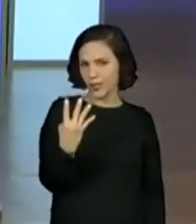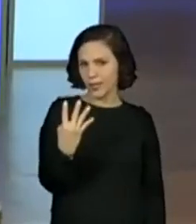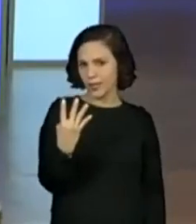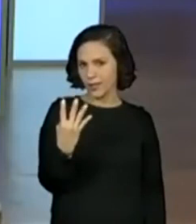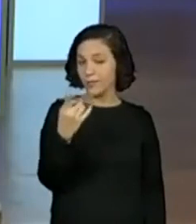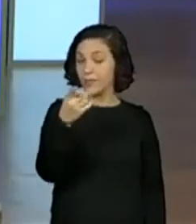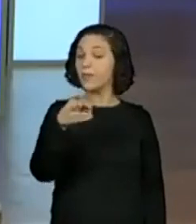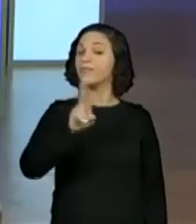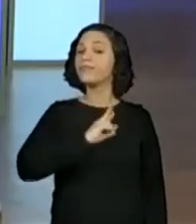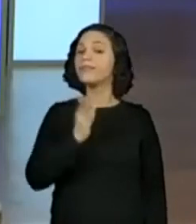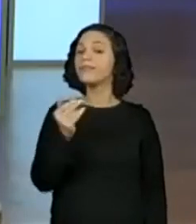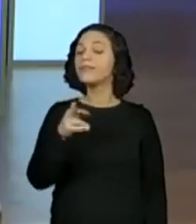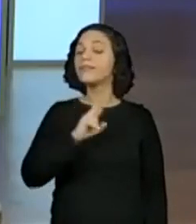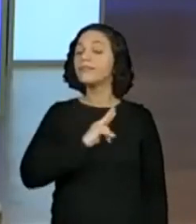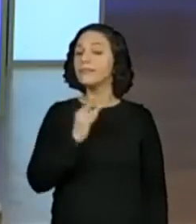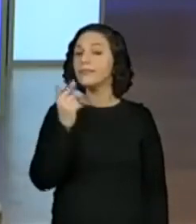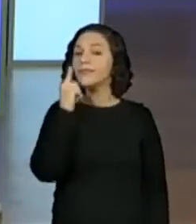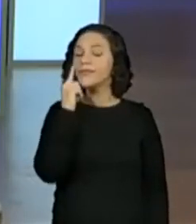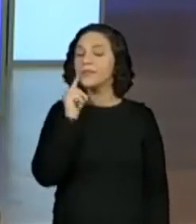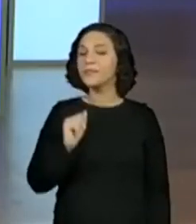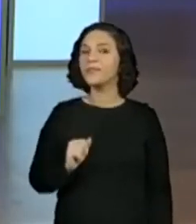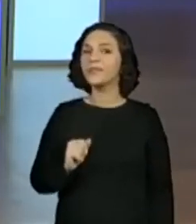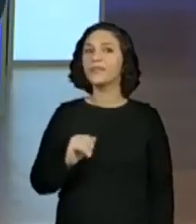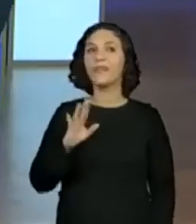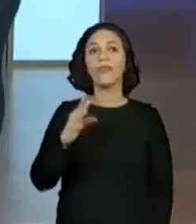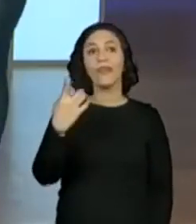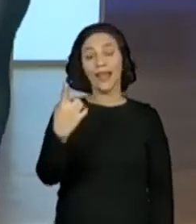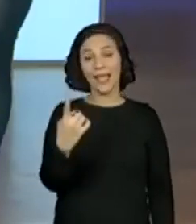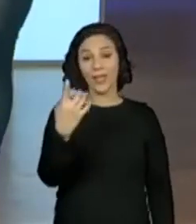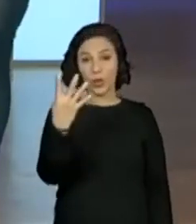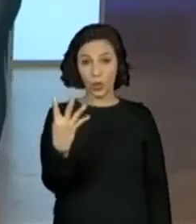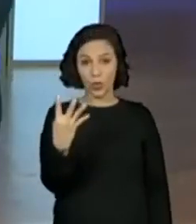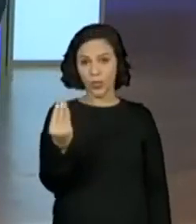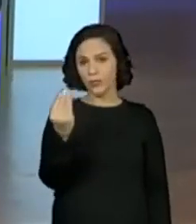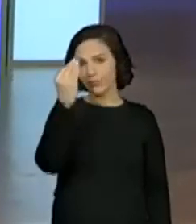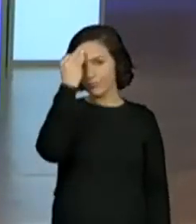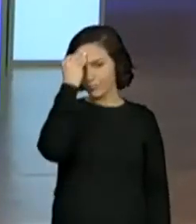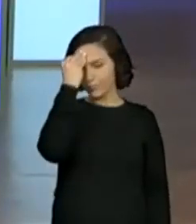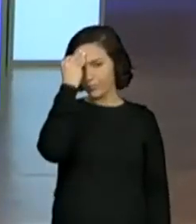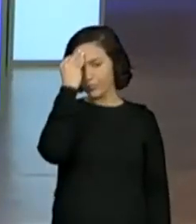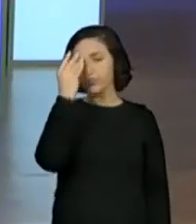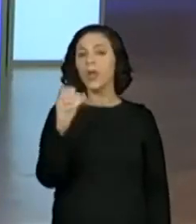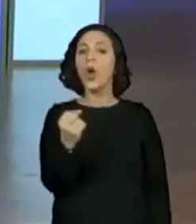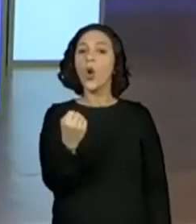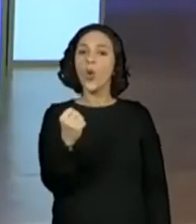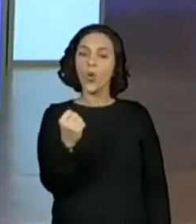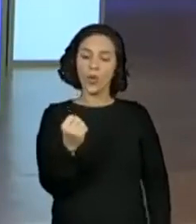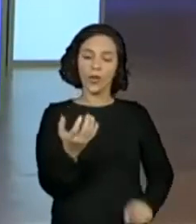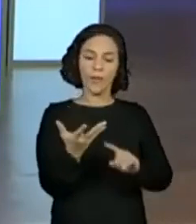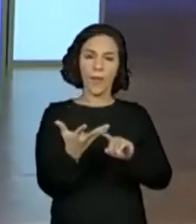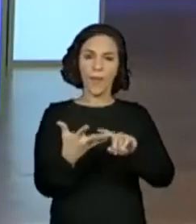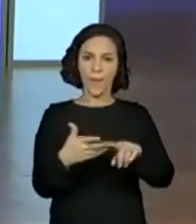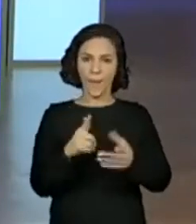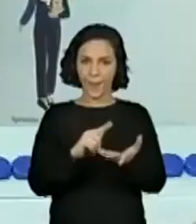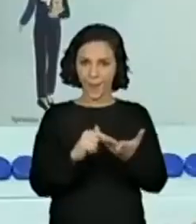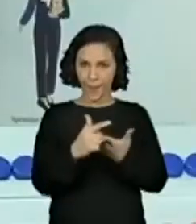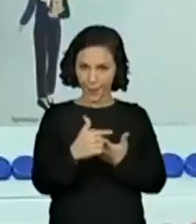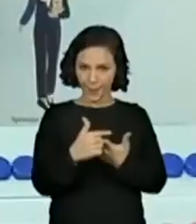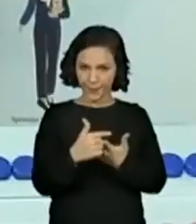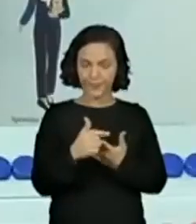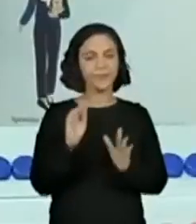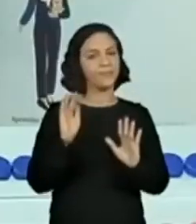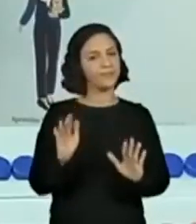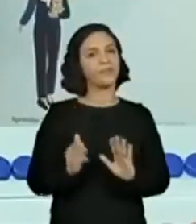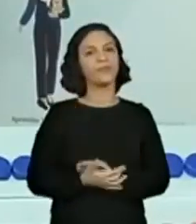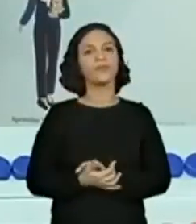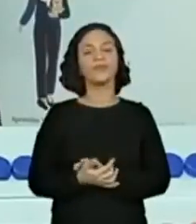colocar o resultado ali para a gente. E quanto que a gente vai ter que pôr na mão, Priô? Oito. Oito, catorze na cabeça e oito na